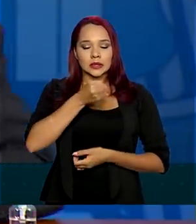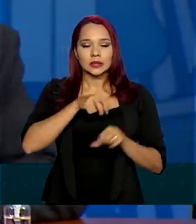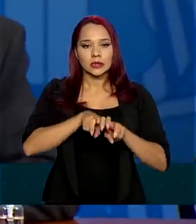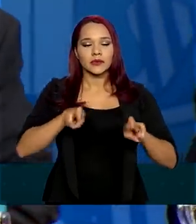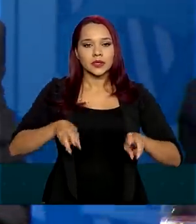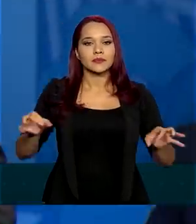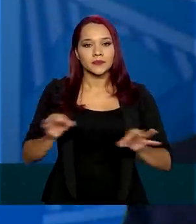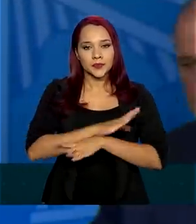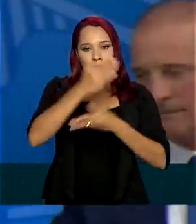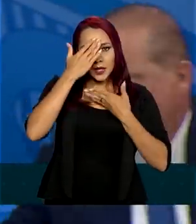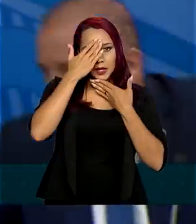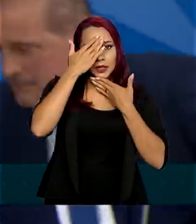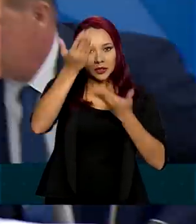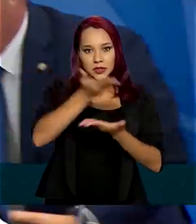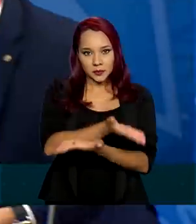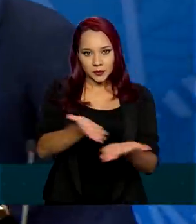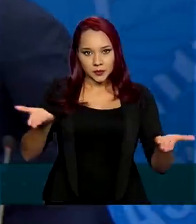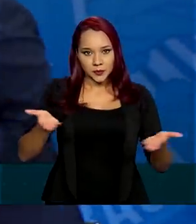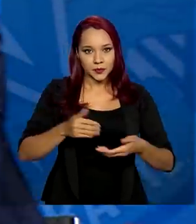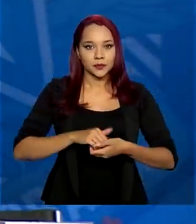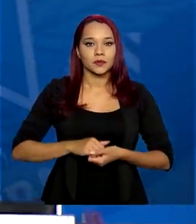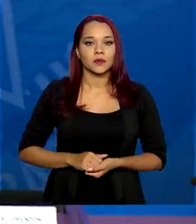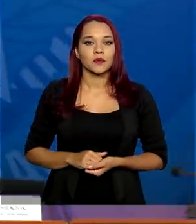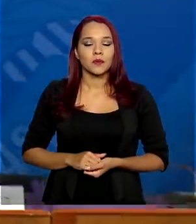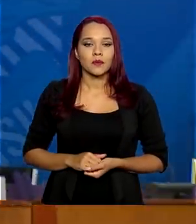coletiva. Agradecemos a presença de todos.